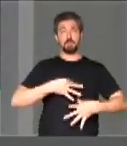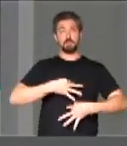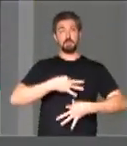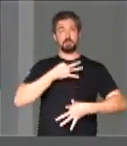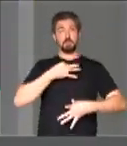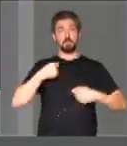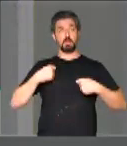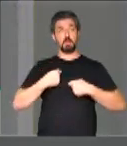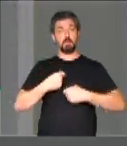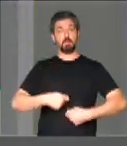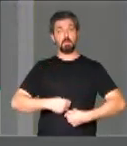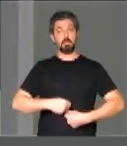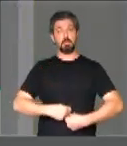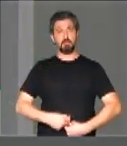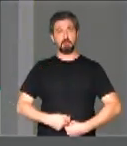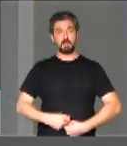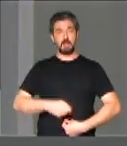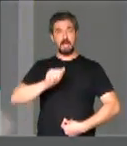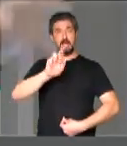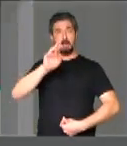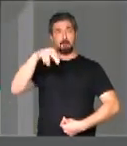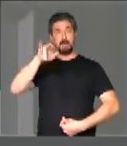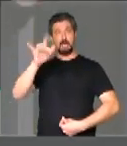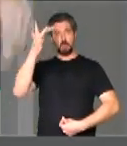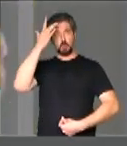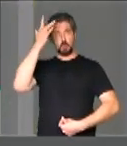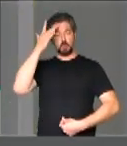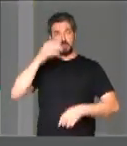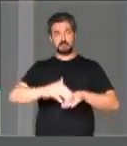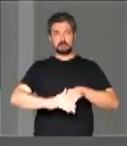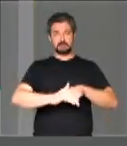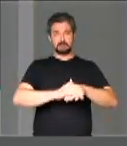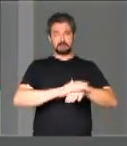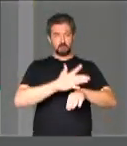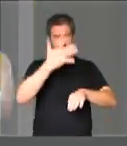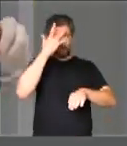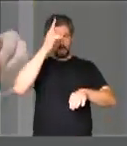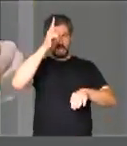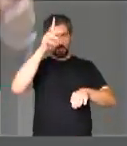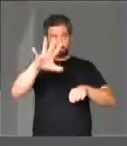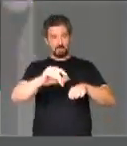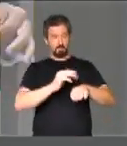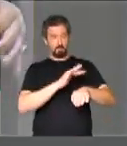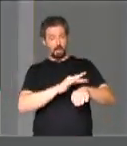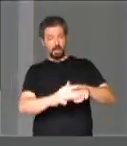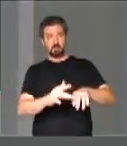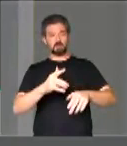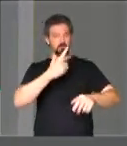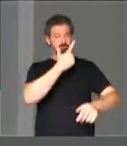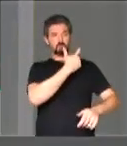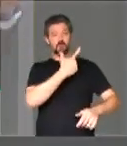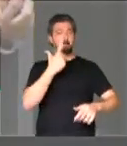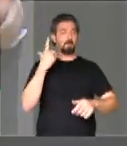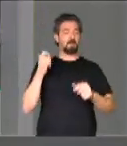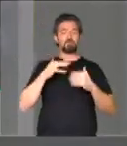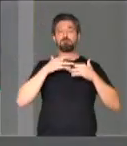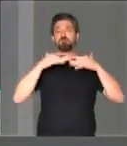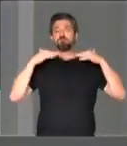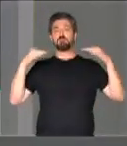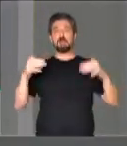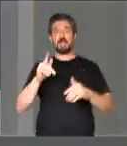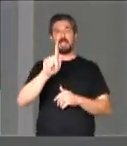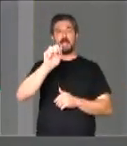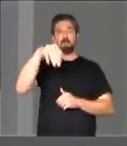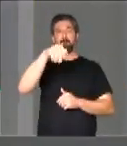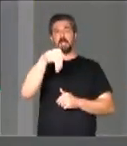terno, gravata, terno, George Armani, sapato, cromo, alemão, é perfume, George, perfume